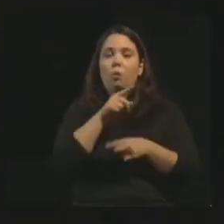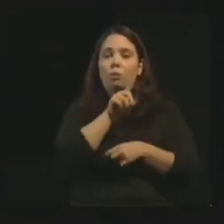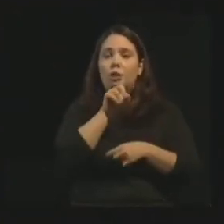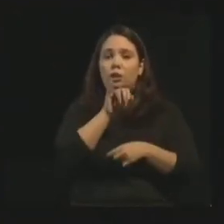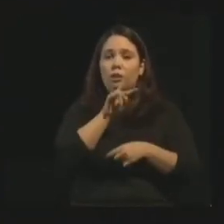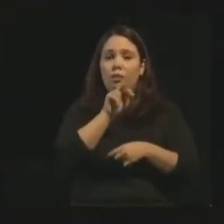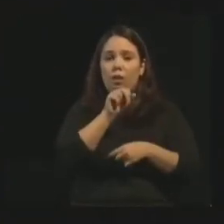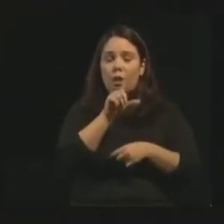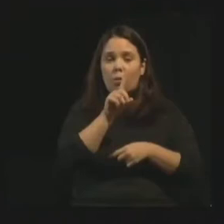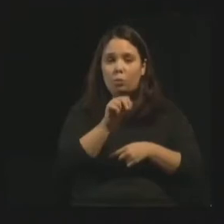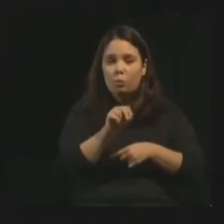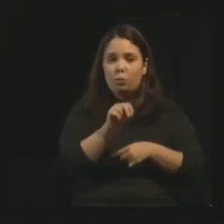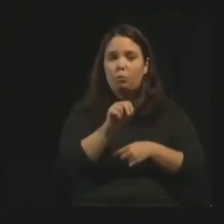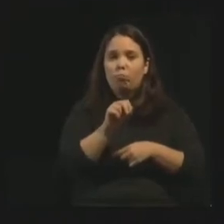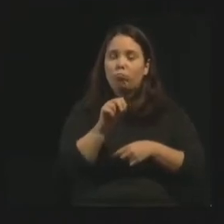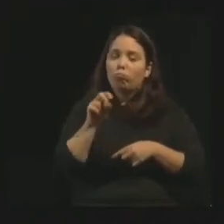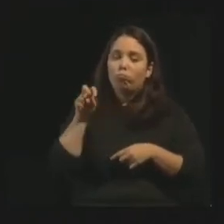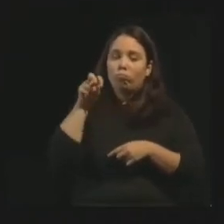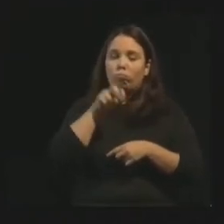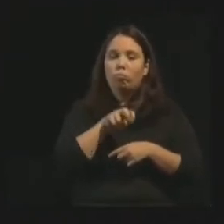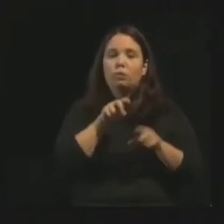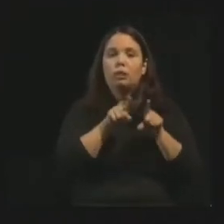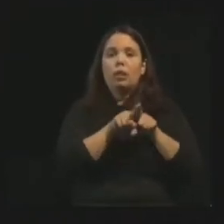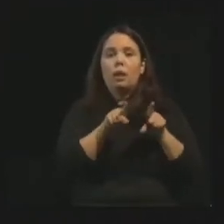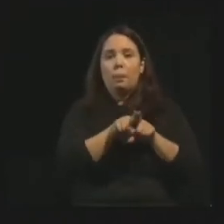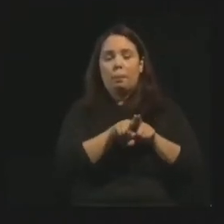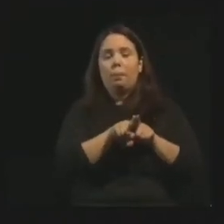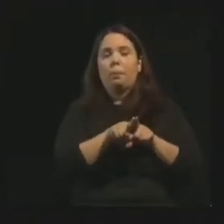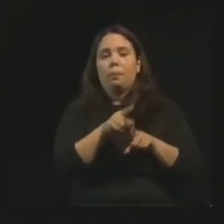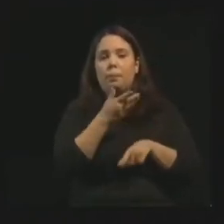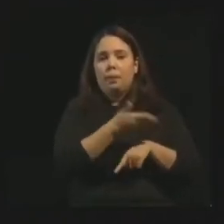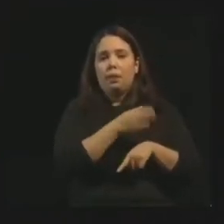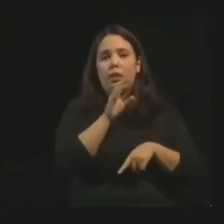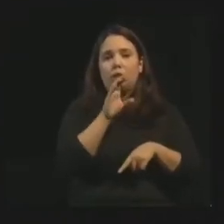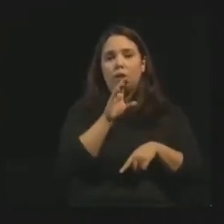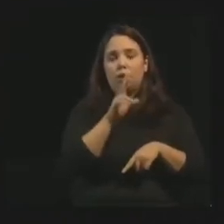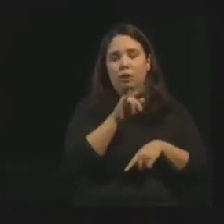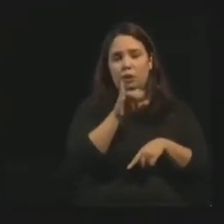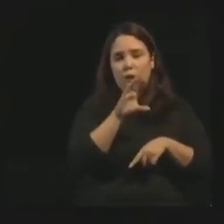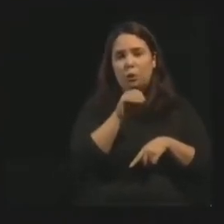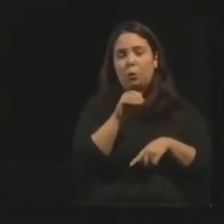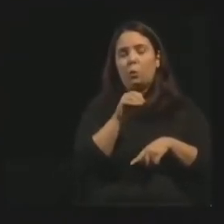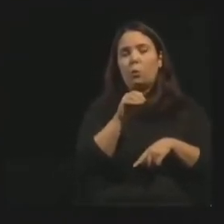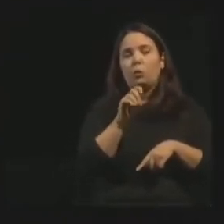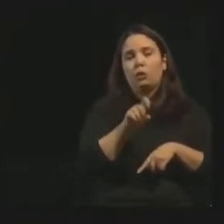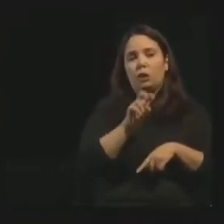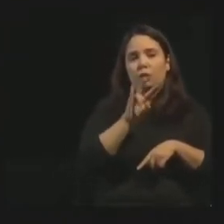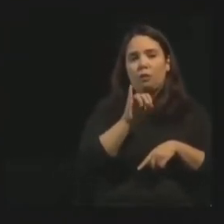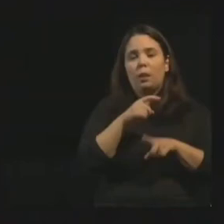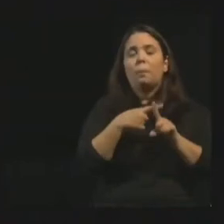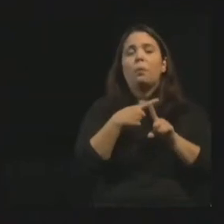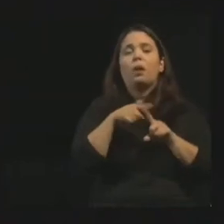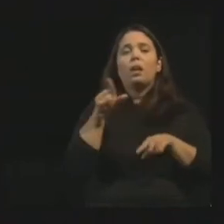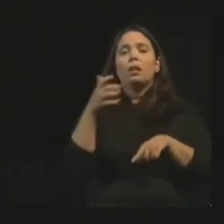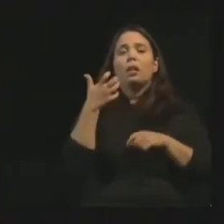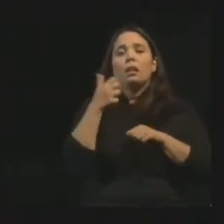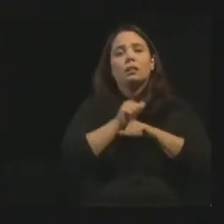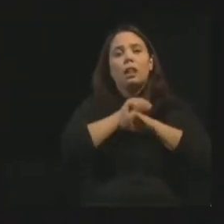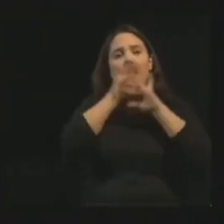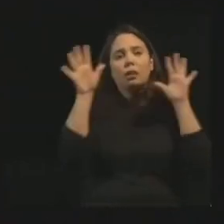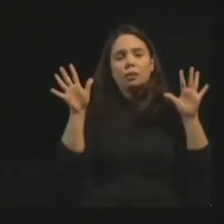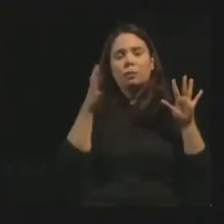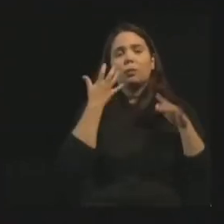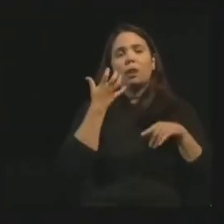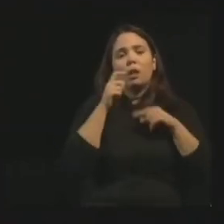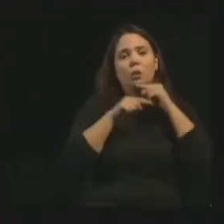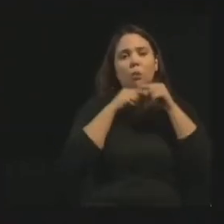pelo médium Chico Xavier. E Divaldo estava presente, porque ele já tinha esclarecimento, já tinha conhecimento, e merecia realmente, ali